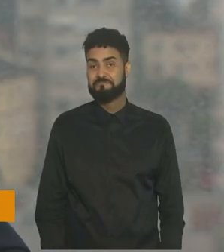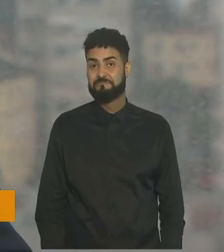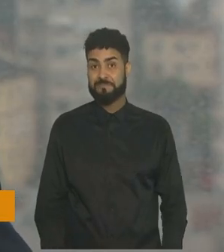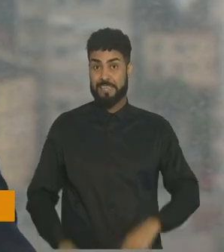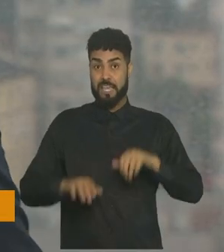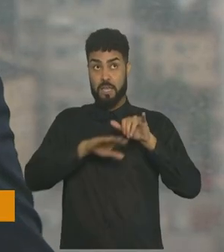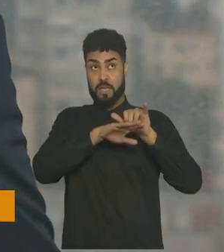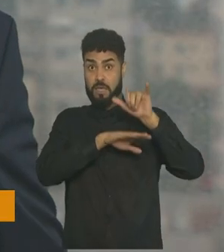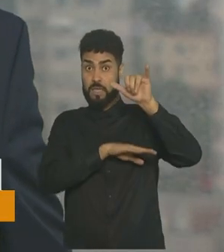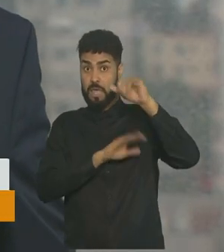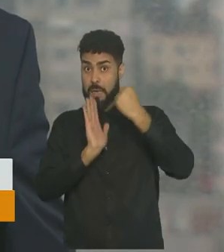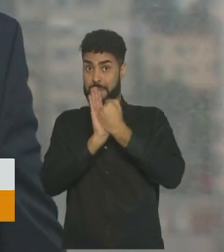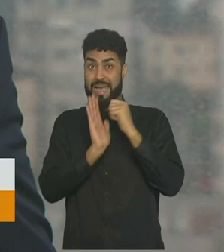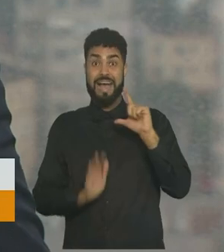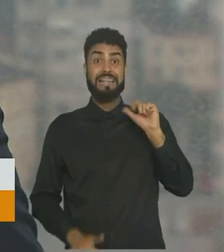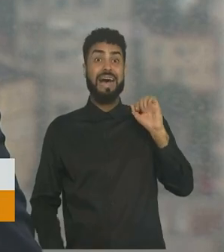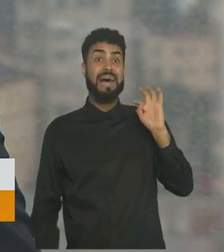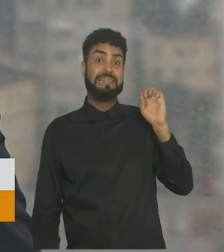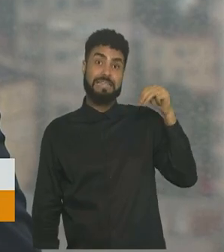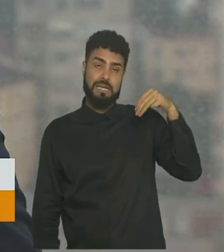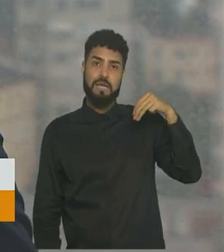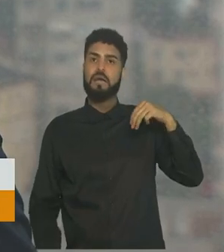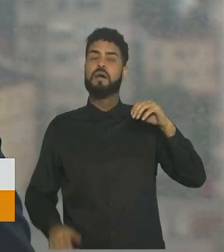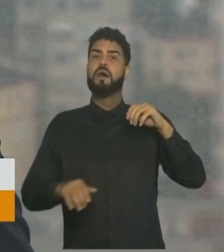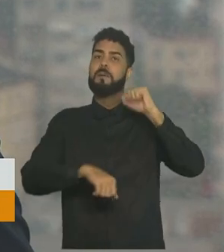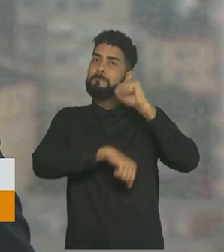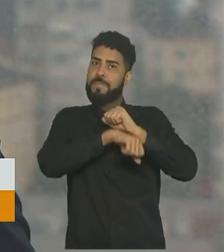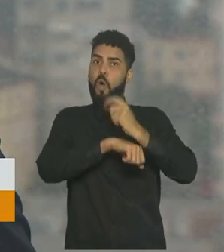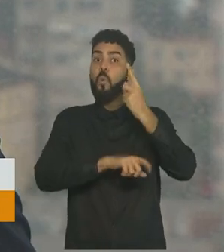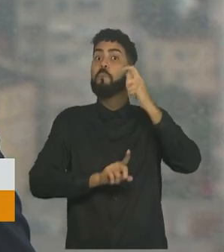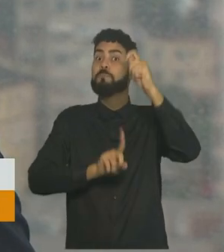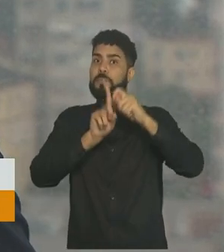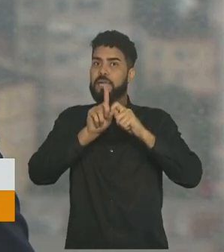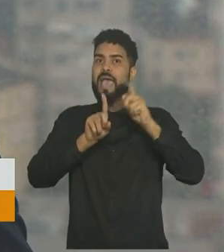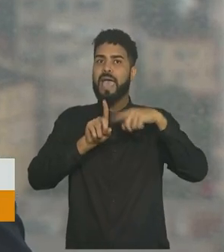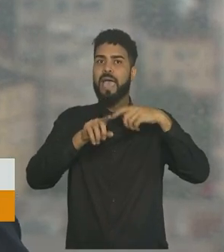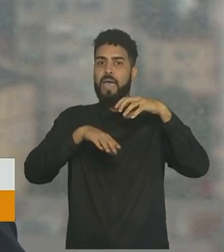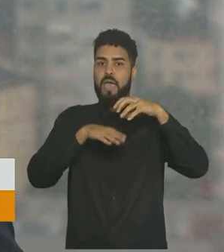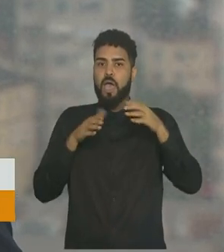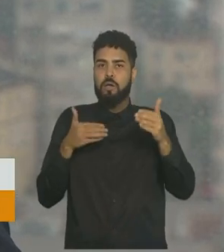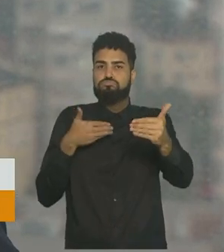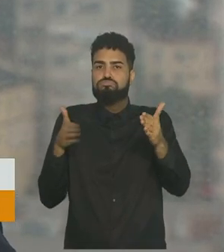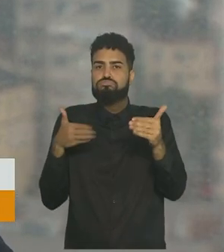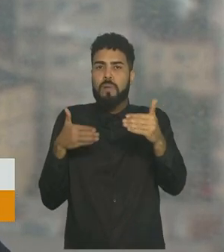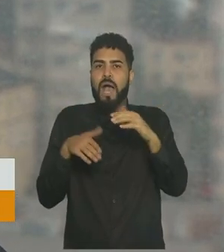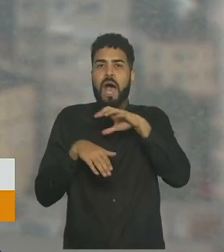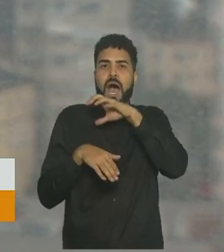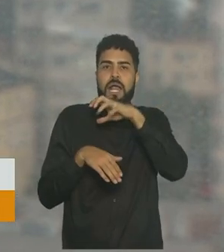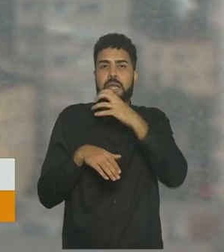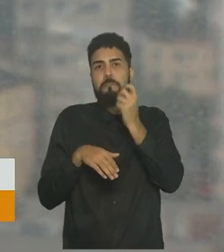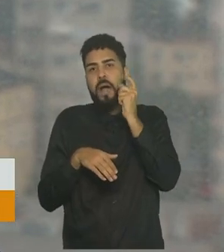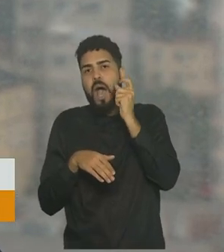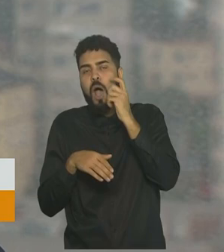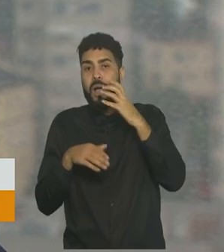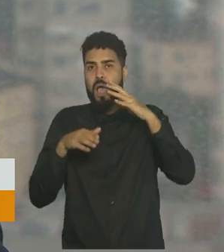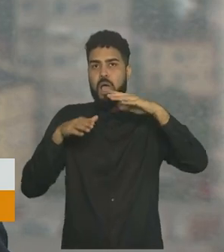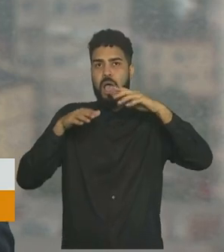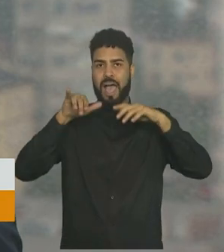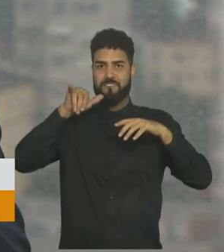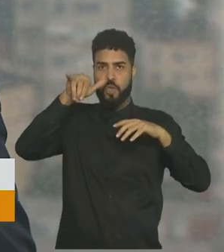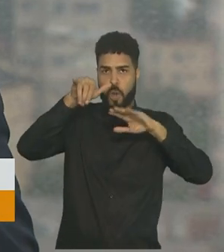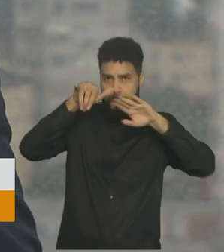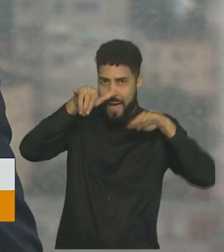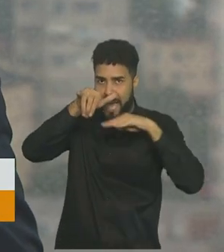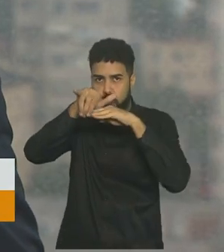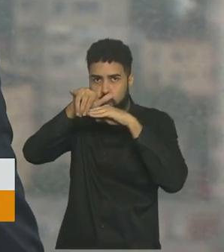companhia aérea Latam decidiu interromper por um mês o transporte de animais no porão dos aviões em voos